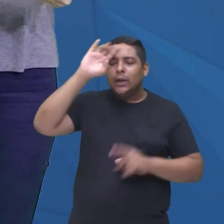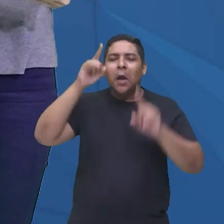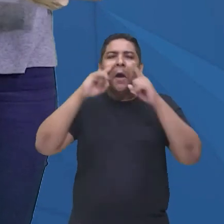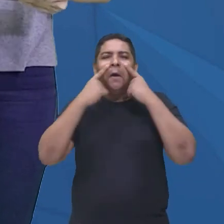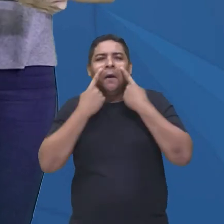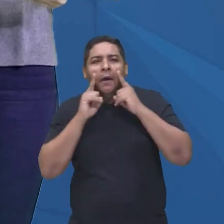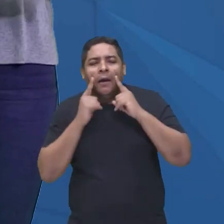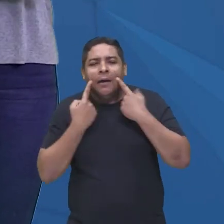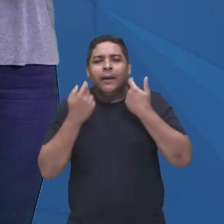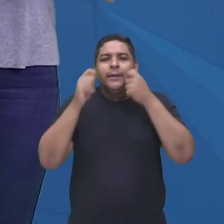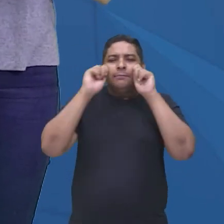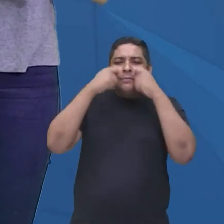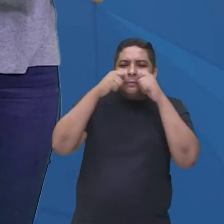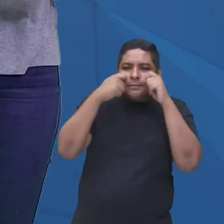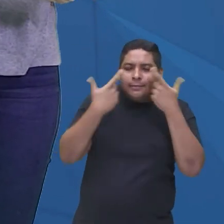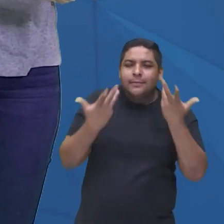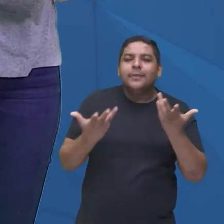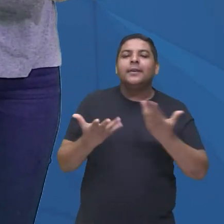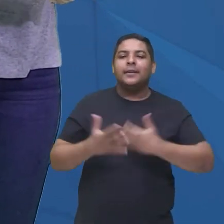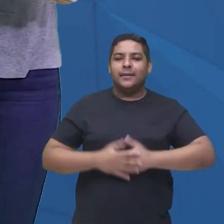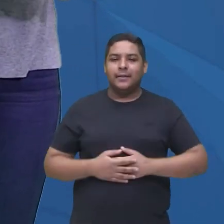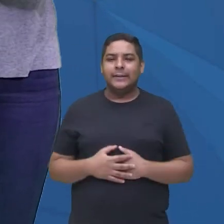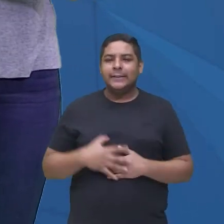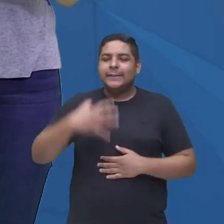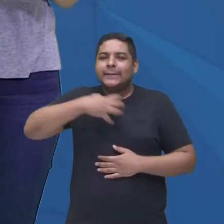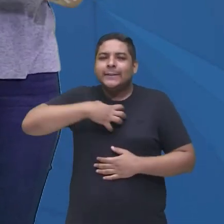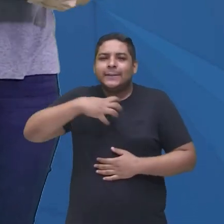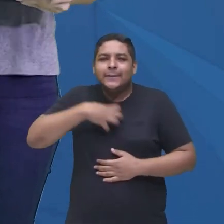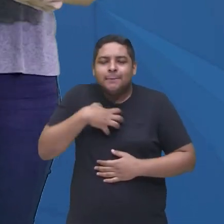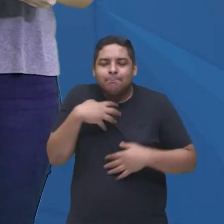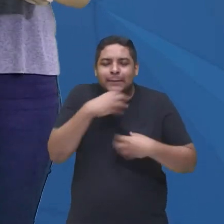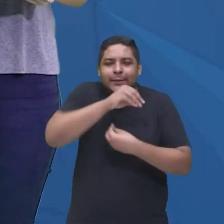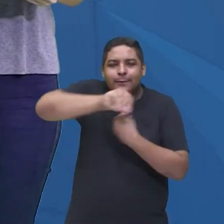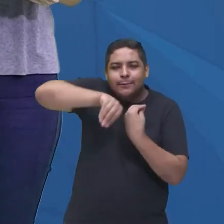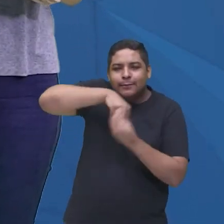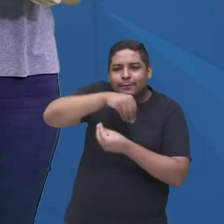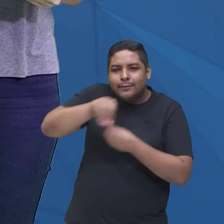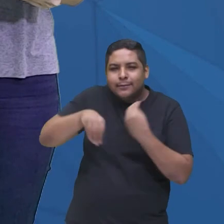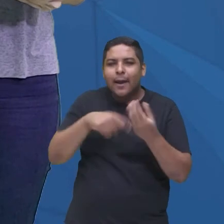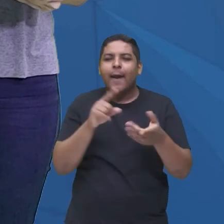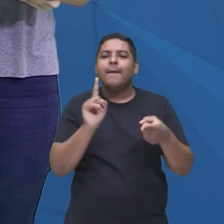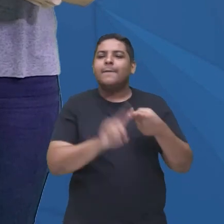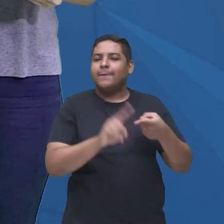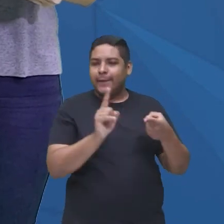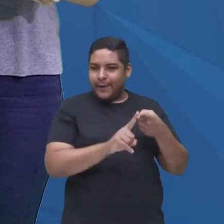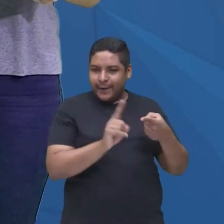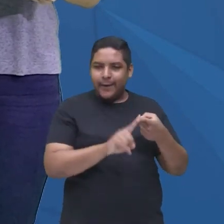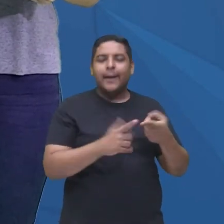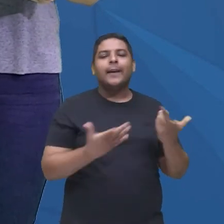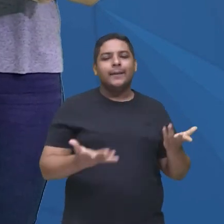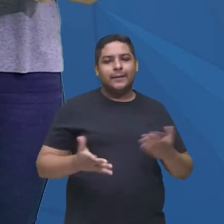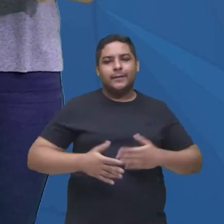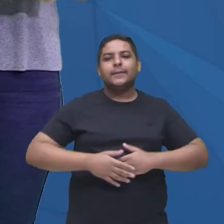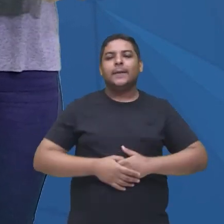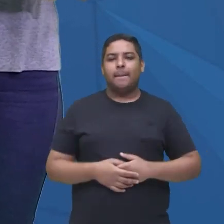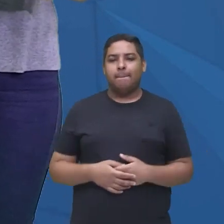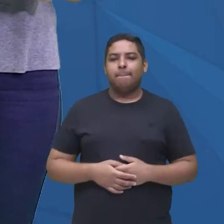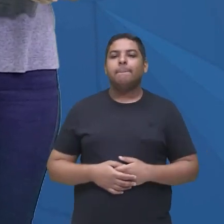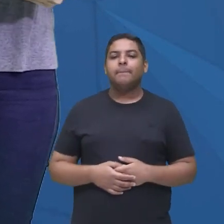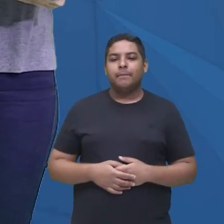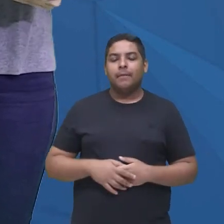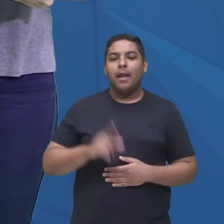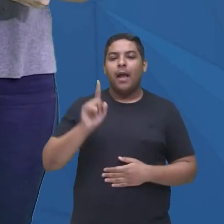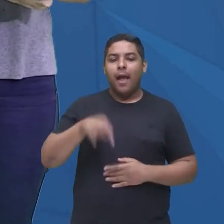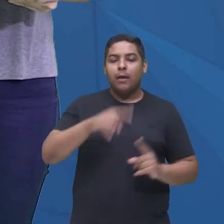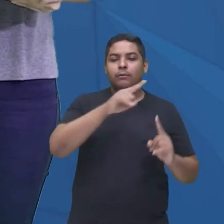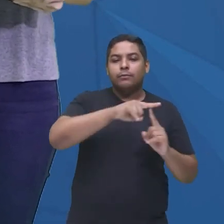coisa, aquela mistura de sentimentos, e a vingança, ela só pode trazer ali um sentimento, um gênero mais relacionado a